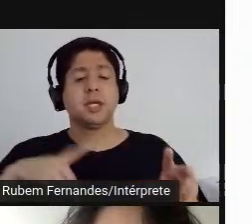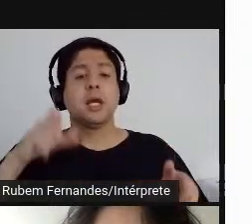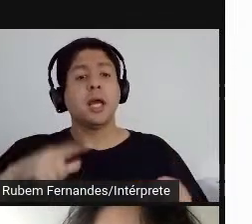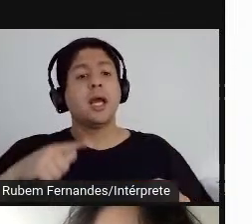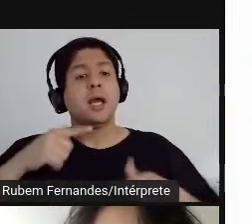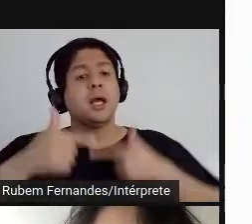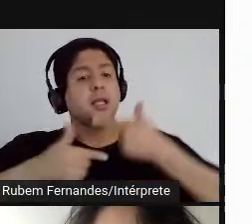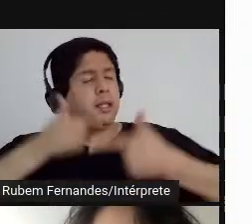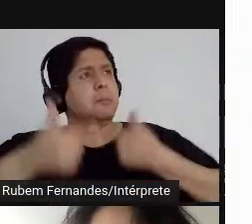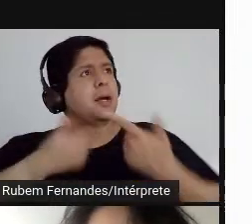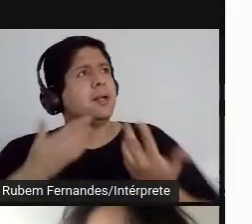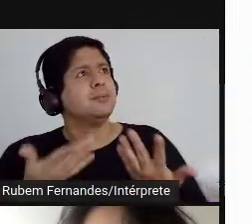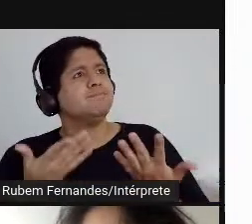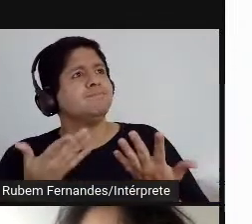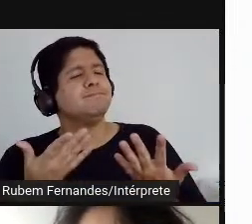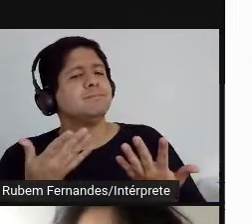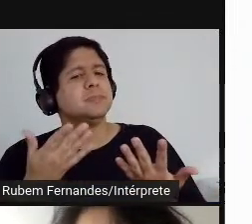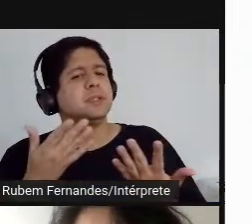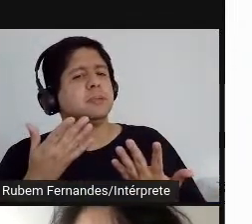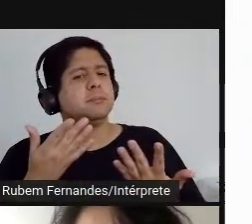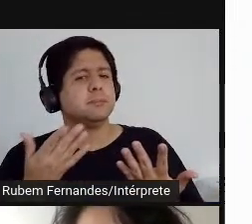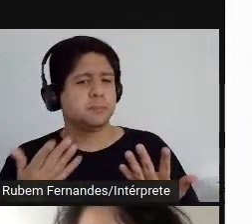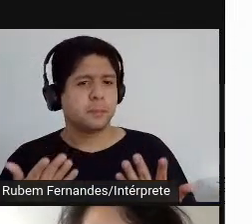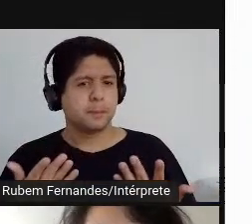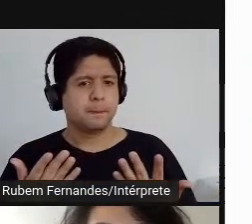em que eu...